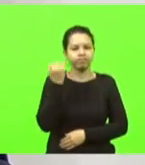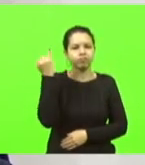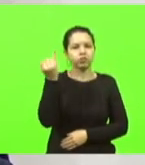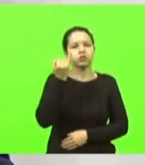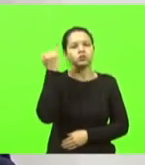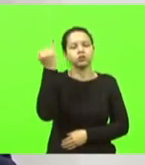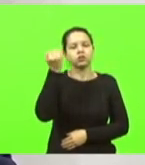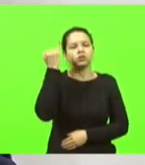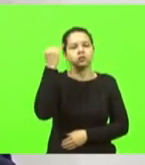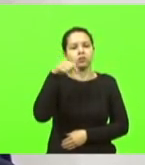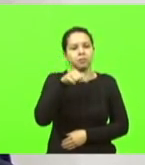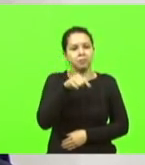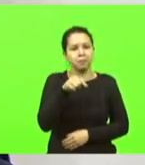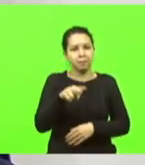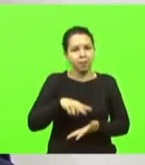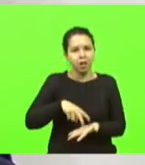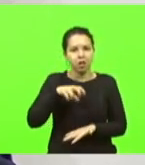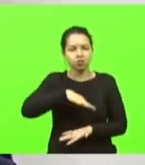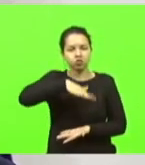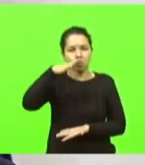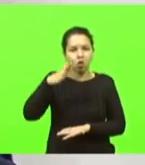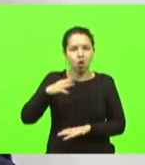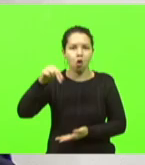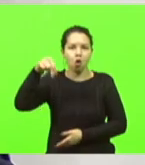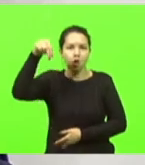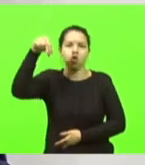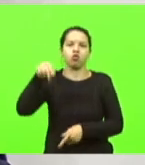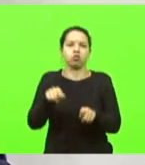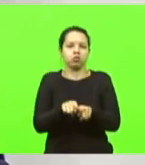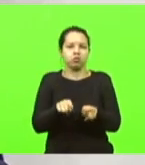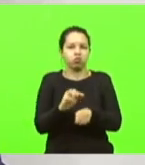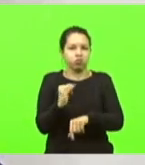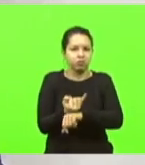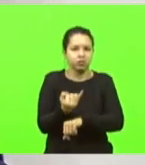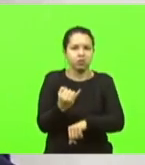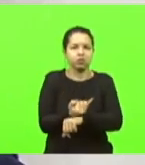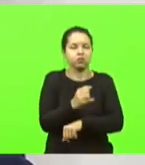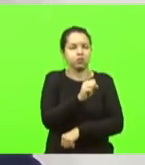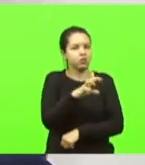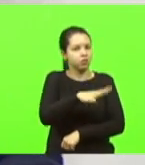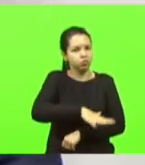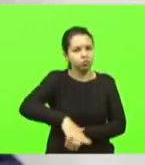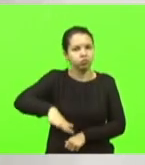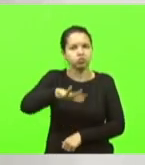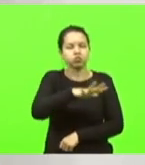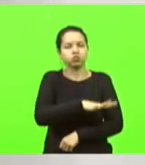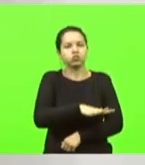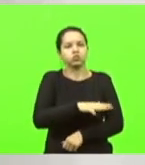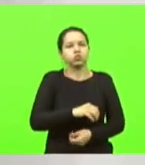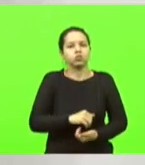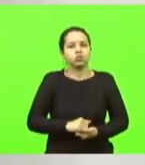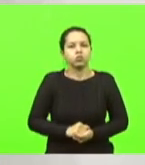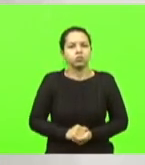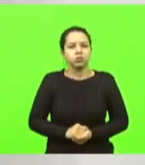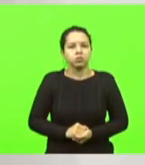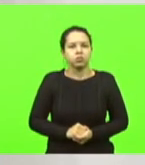não só para o Planalto Norte, não só para Joinville, mas para Santa Catarina. E como é uma rodovia que já faz